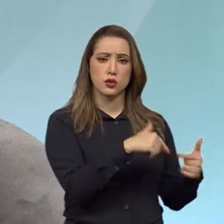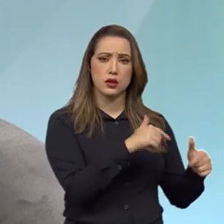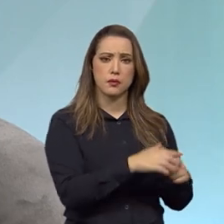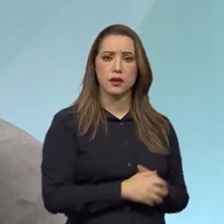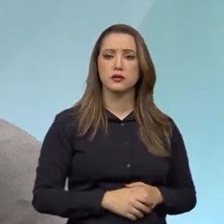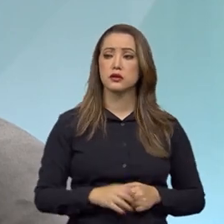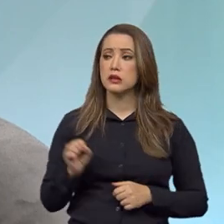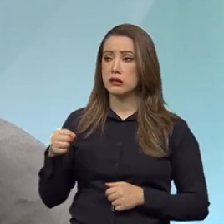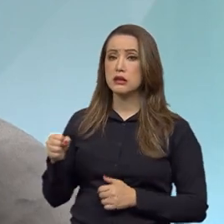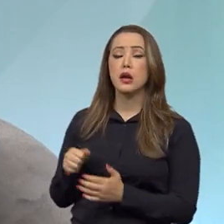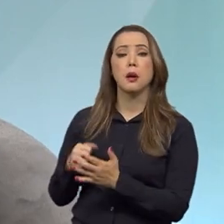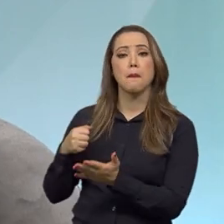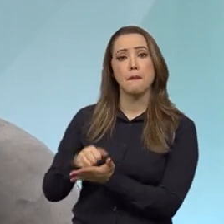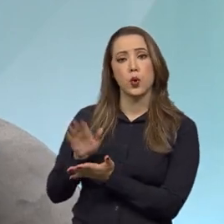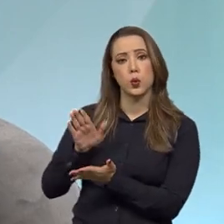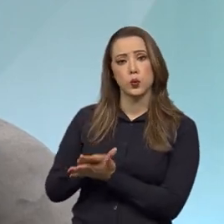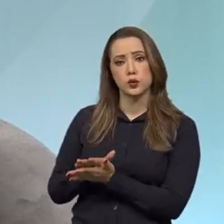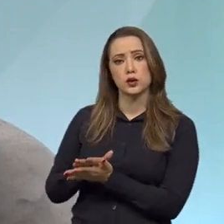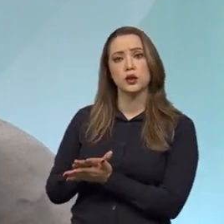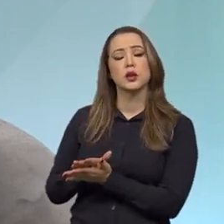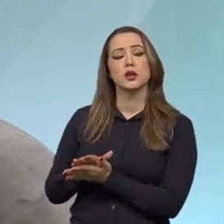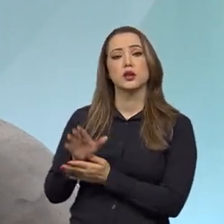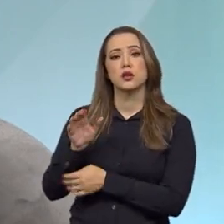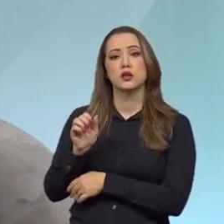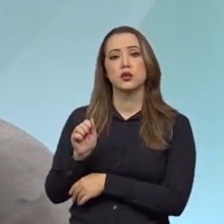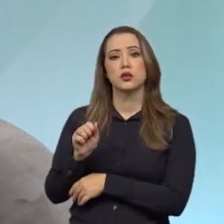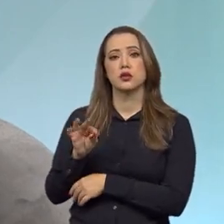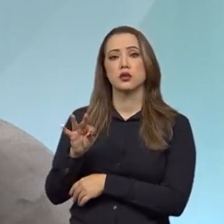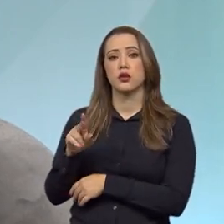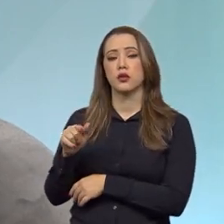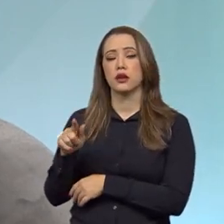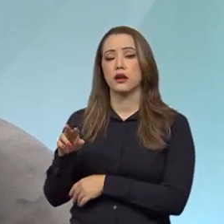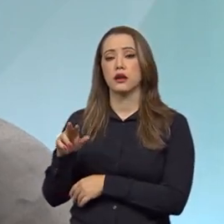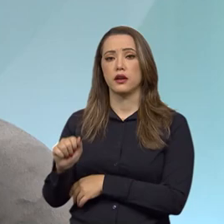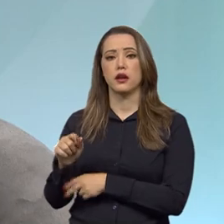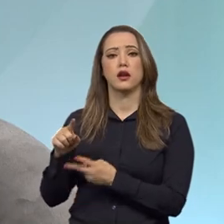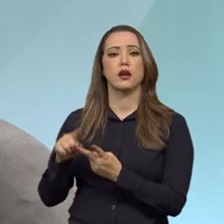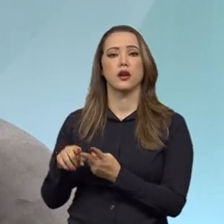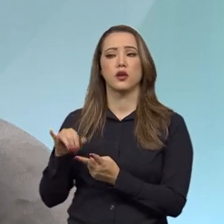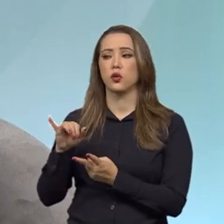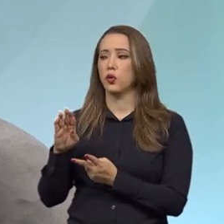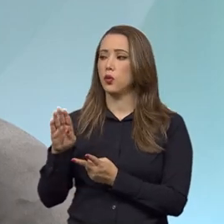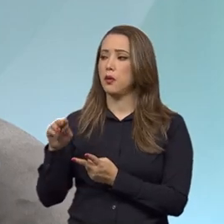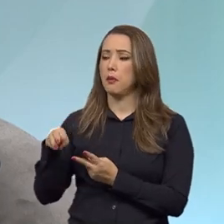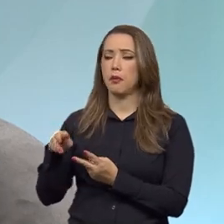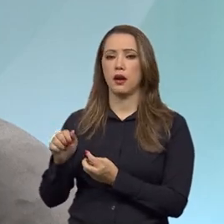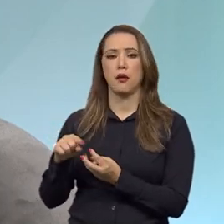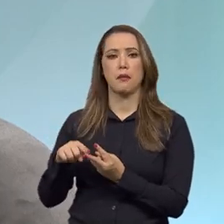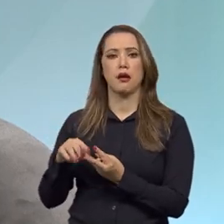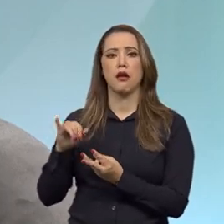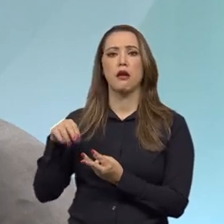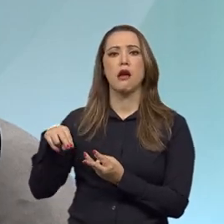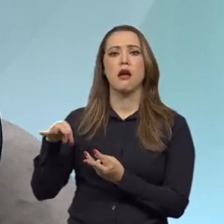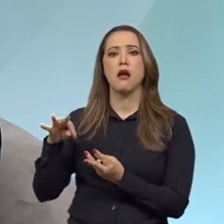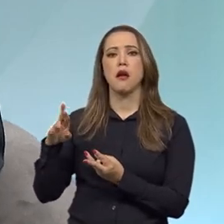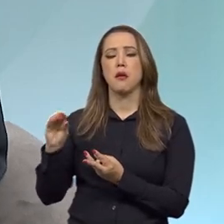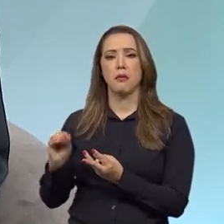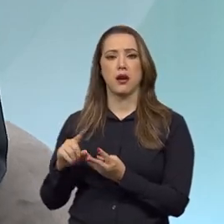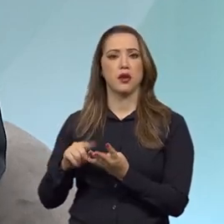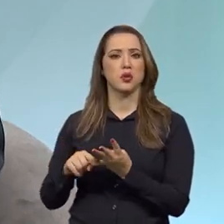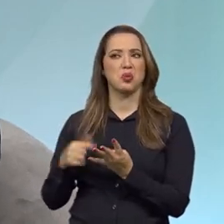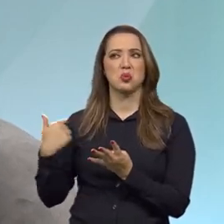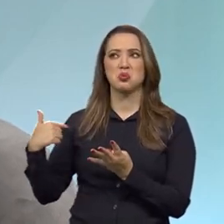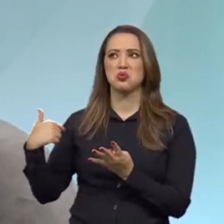Multas de autarquias e fundações também, por exemplo, multas do Ibama, multas do Inmetro, multas tributárias e não